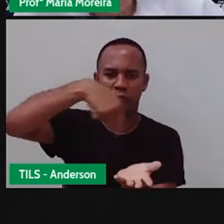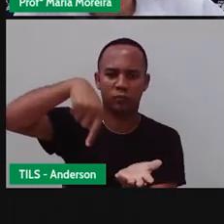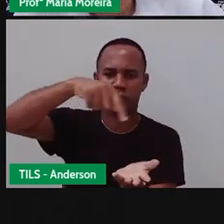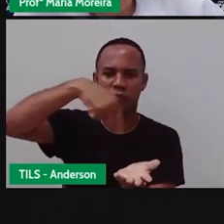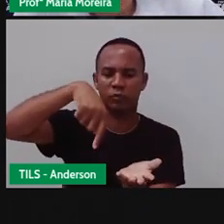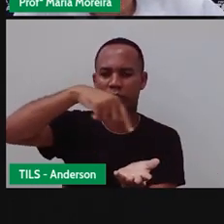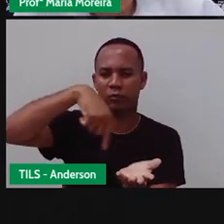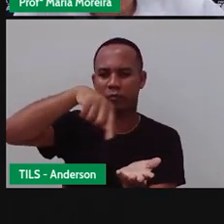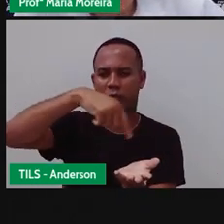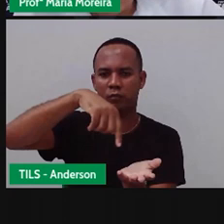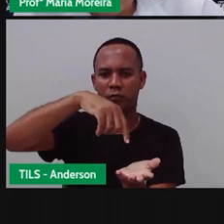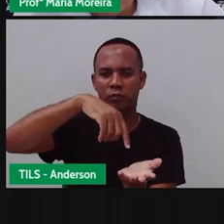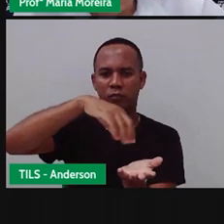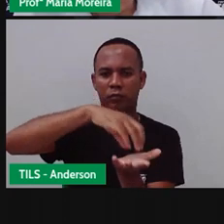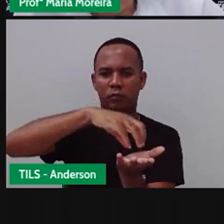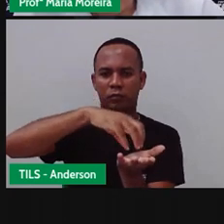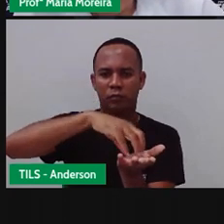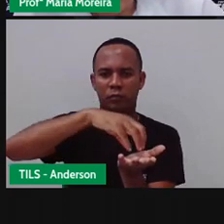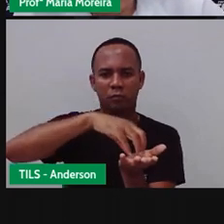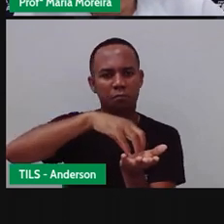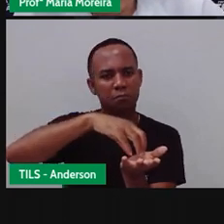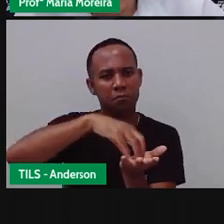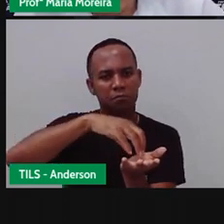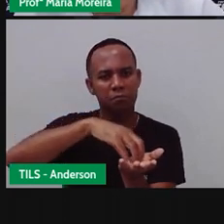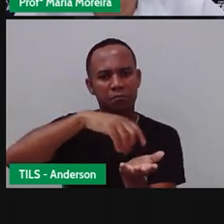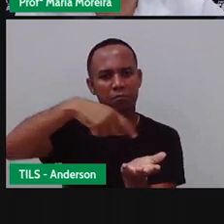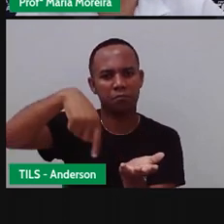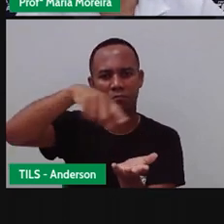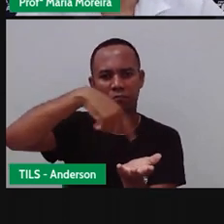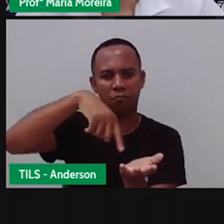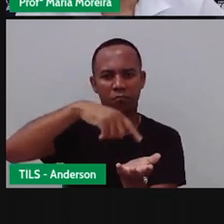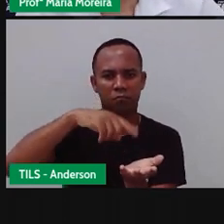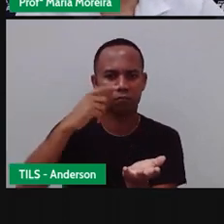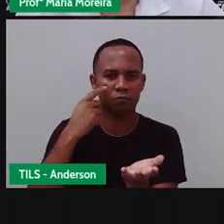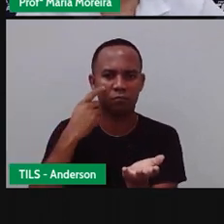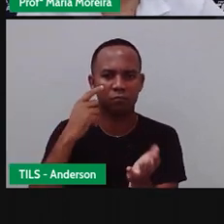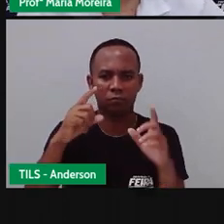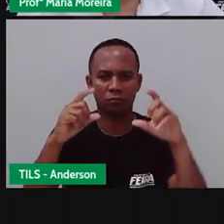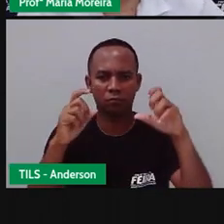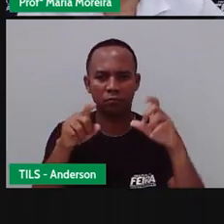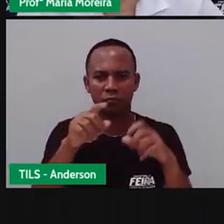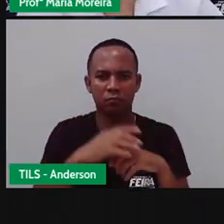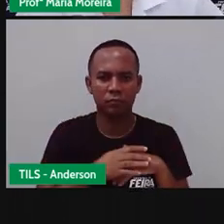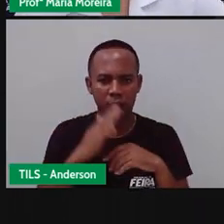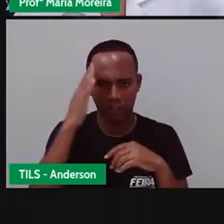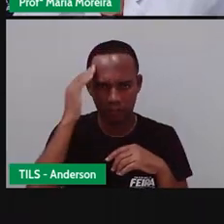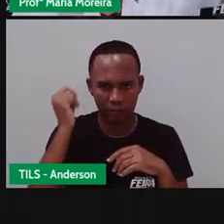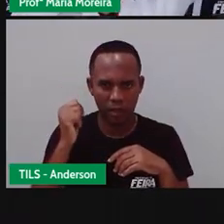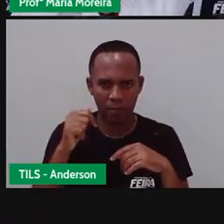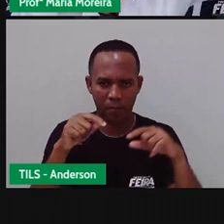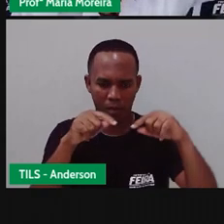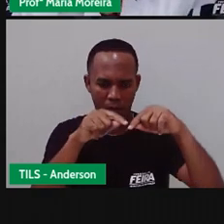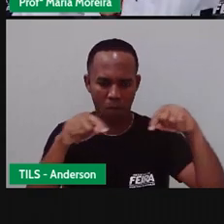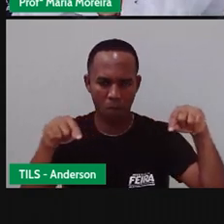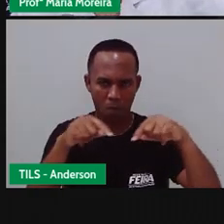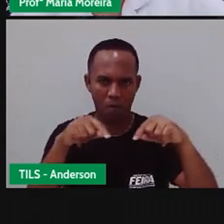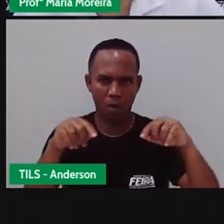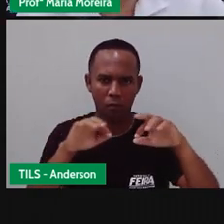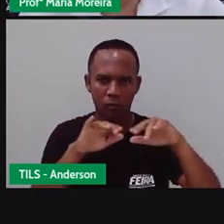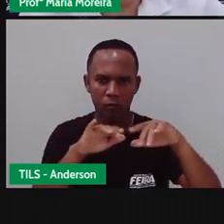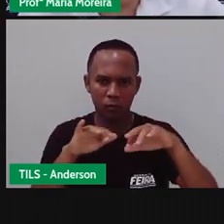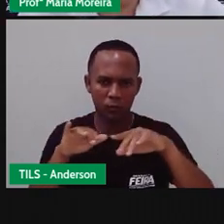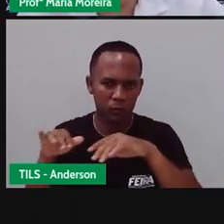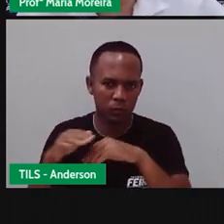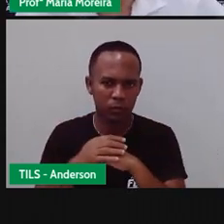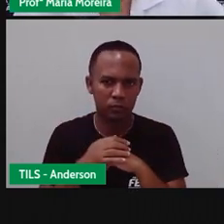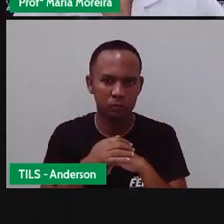não é isso? Eu não tenho certeza sobre essa imagem, não. Mas, quem souber aí também, pode escrever aqui para a prova, porque a gente